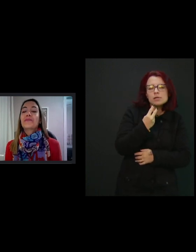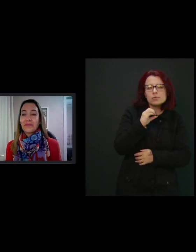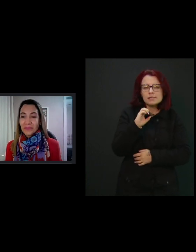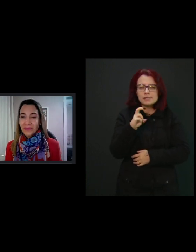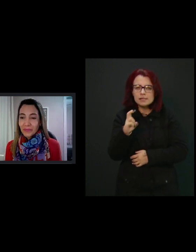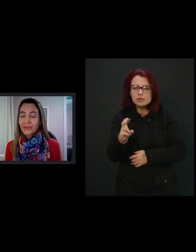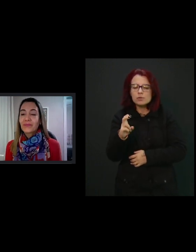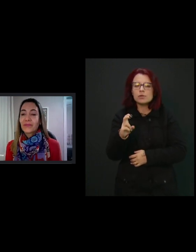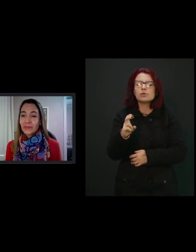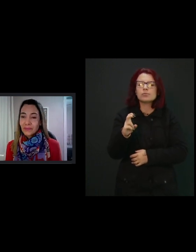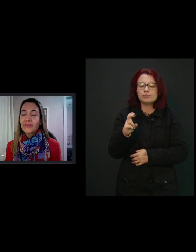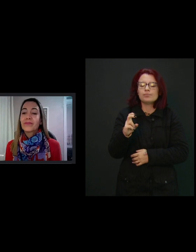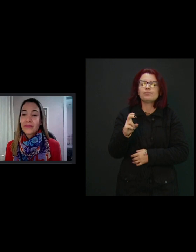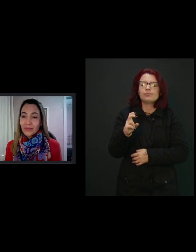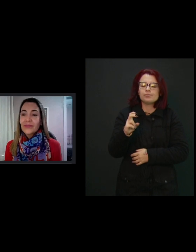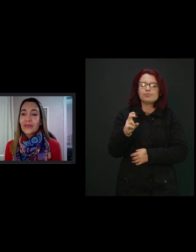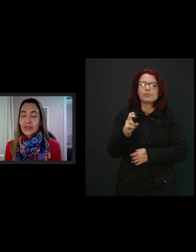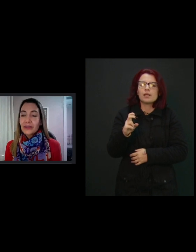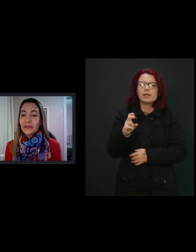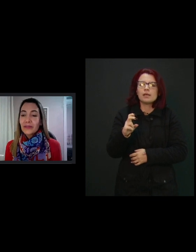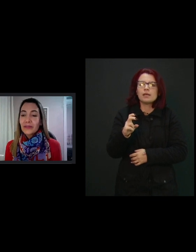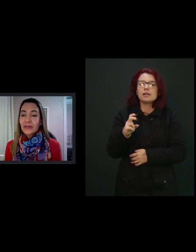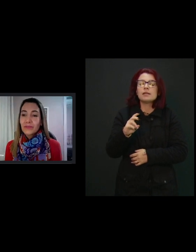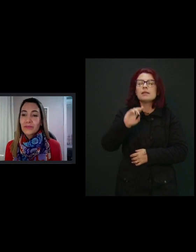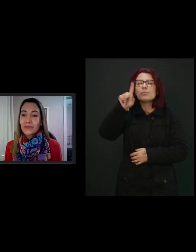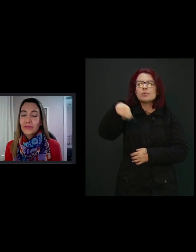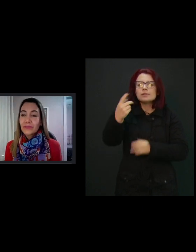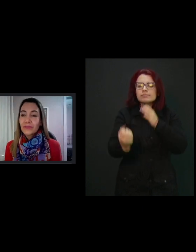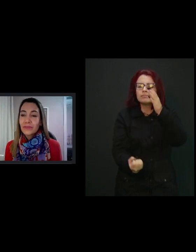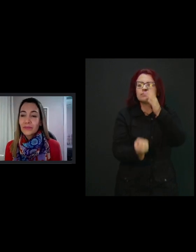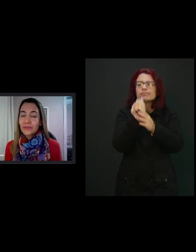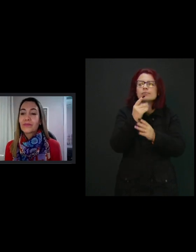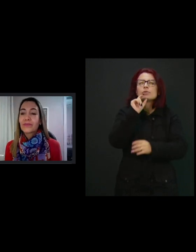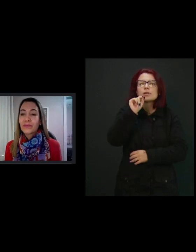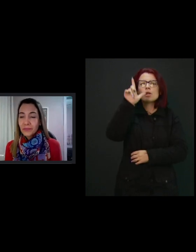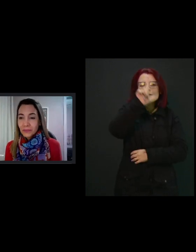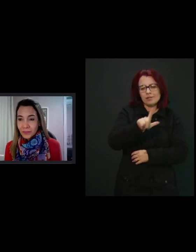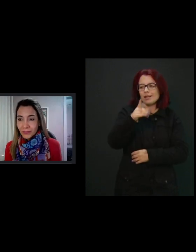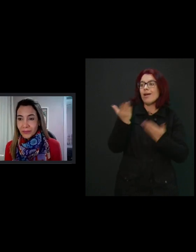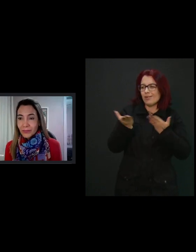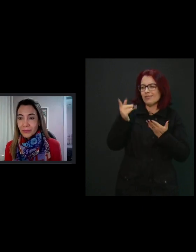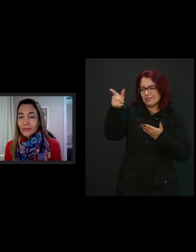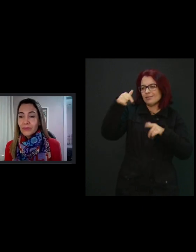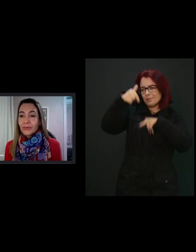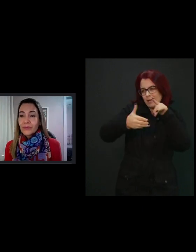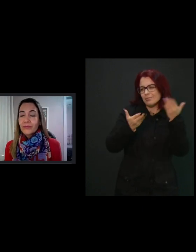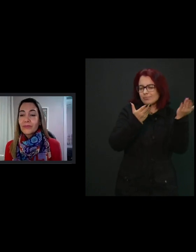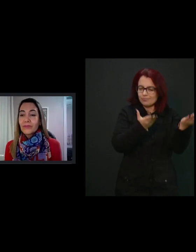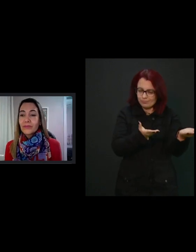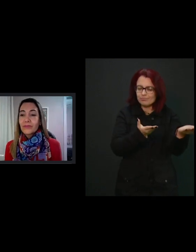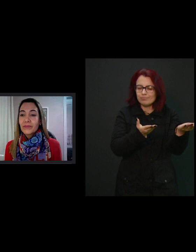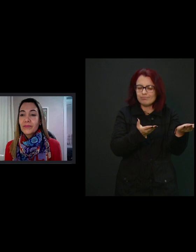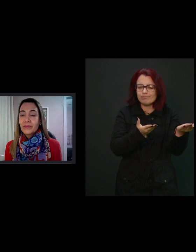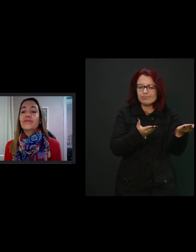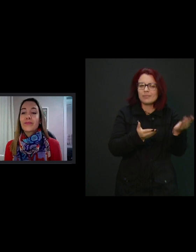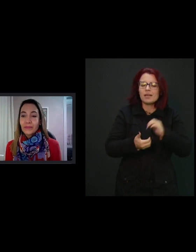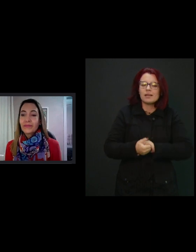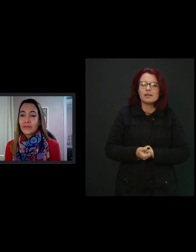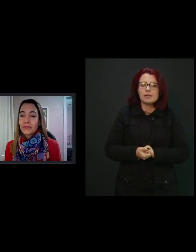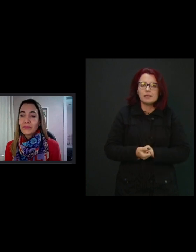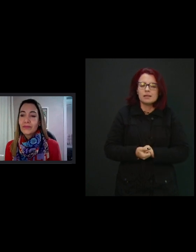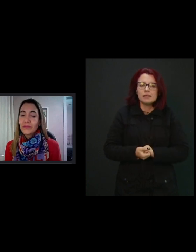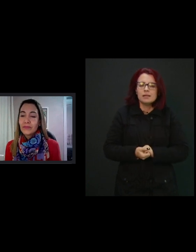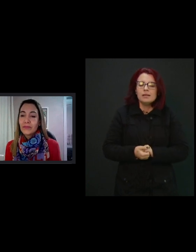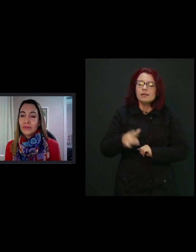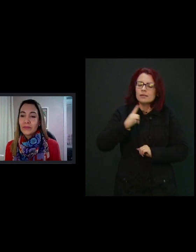né? Por aí, nós temos o De Londrina, né? Onde você é professora desde, né, que